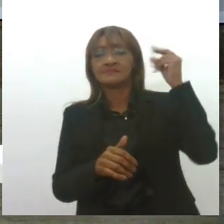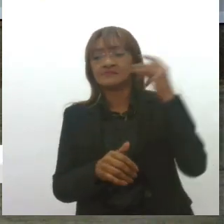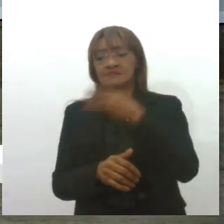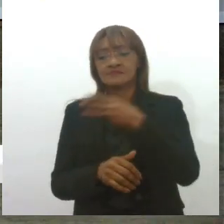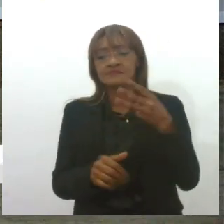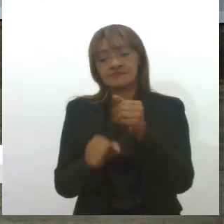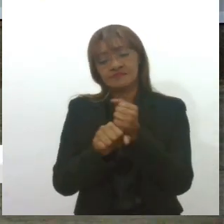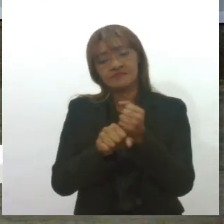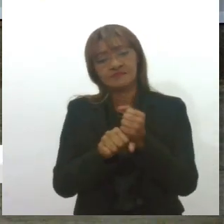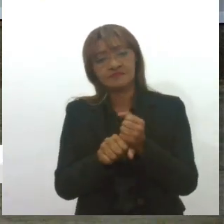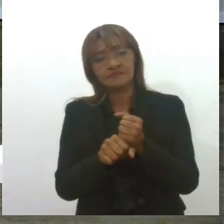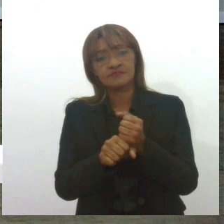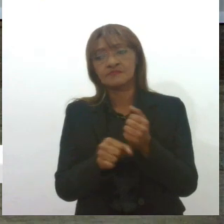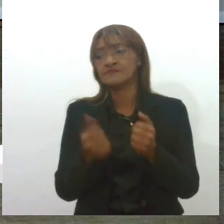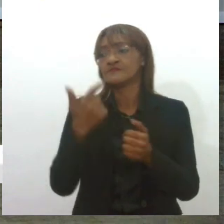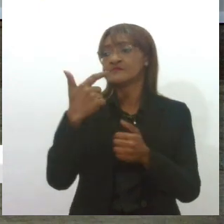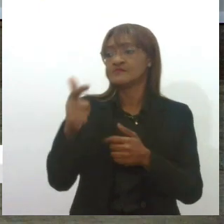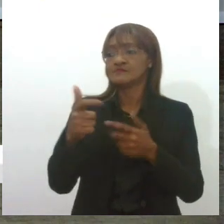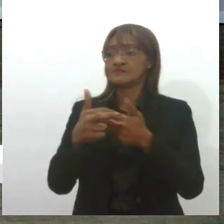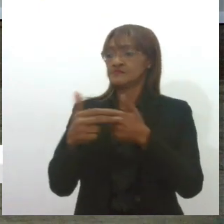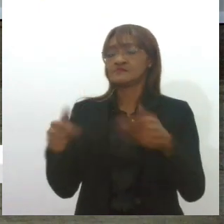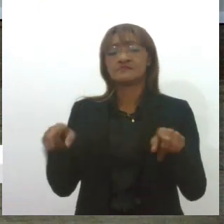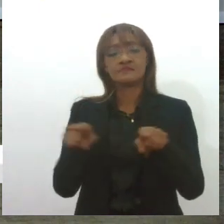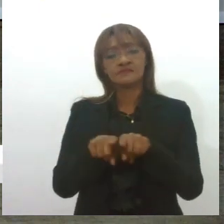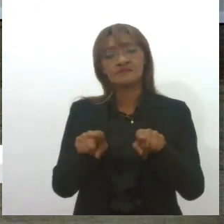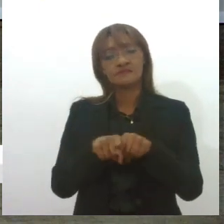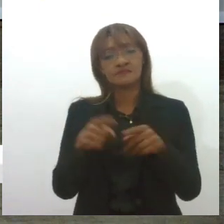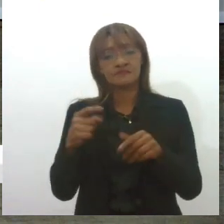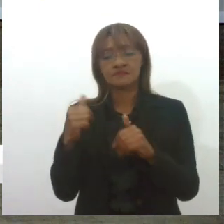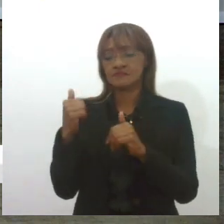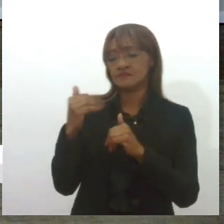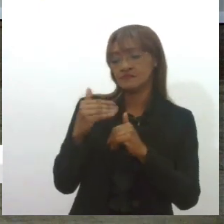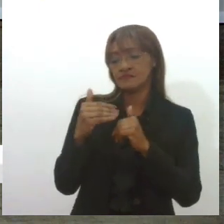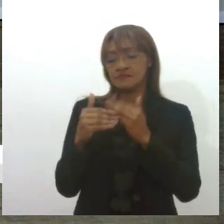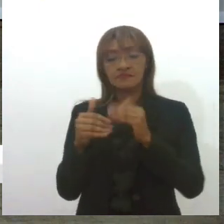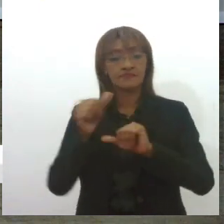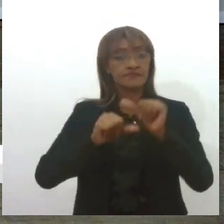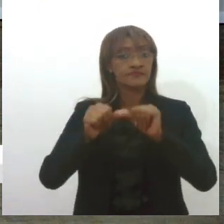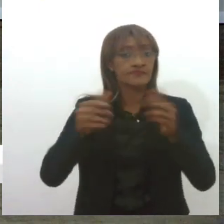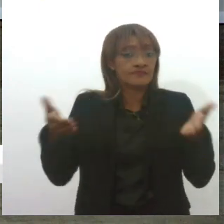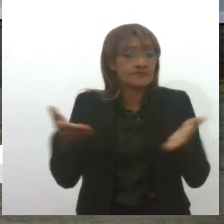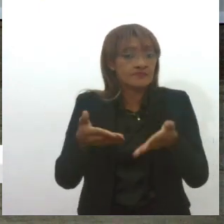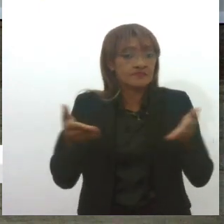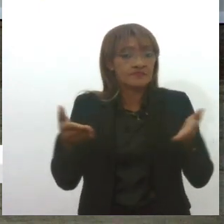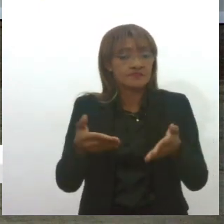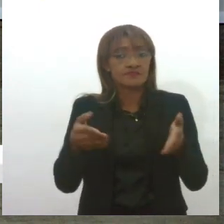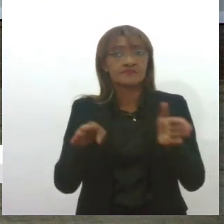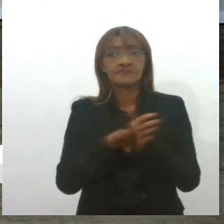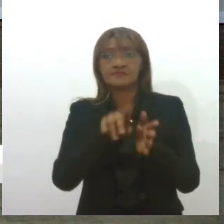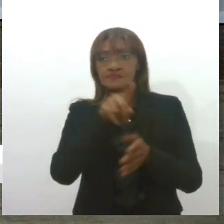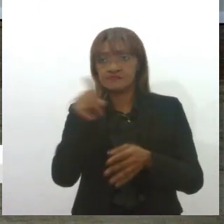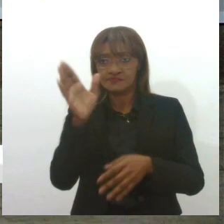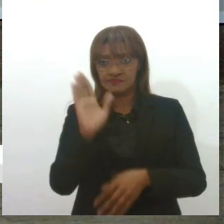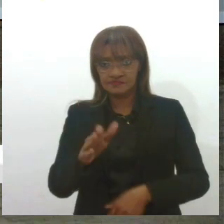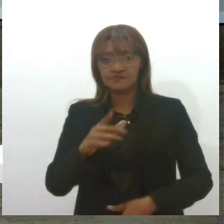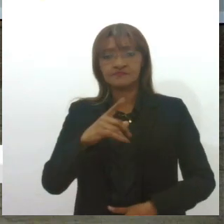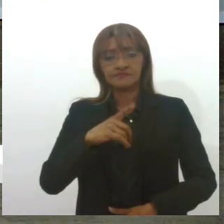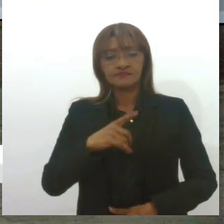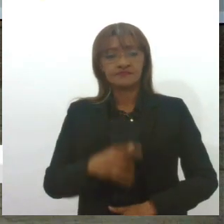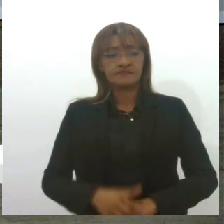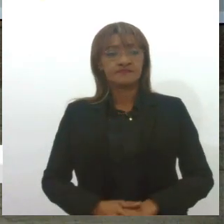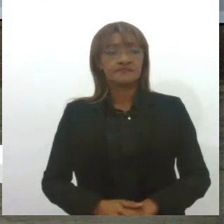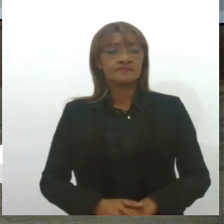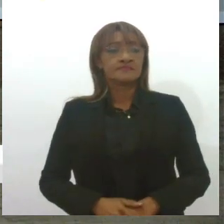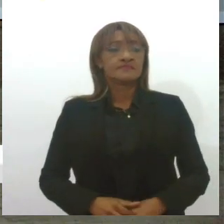atrás, ou outras questões que foram aí avançando para que, quando vocês chegassem, já tivesse aí um pequeno avanço?